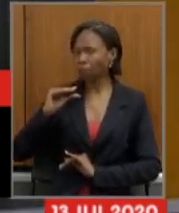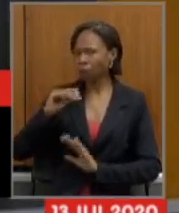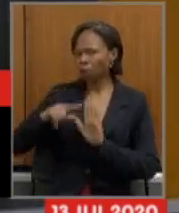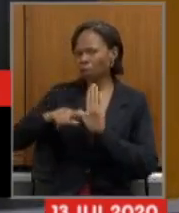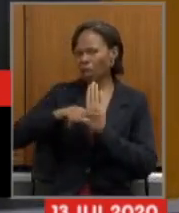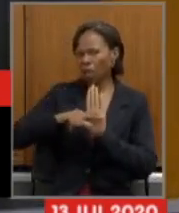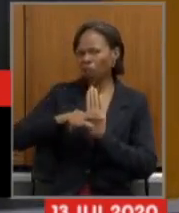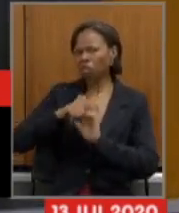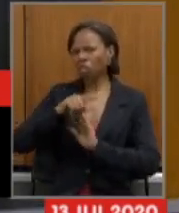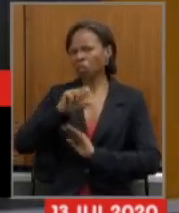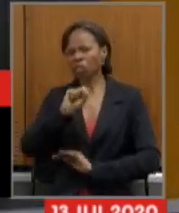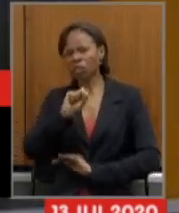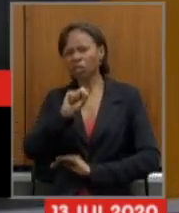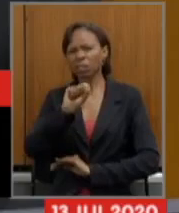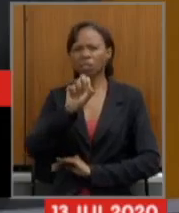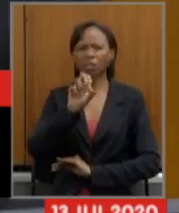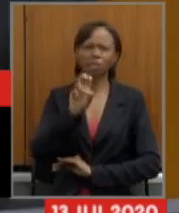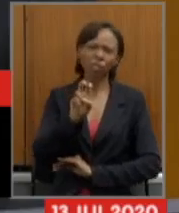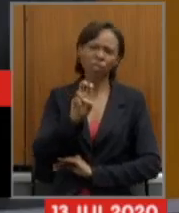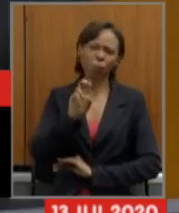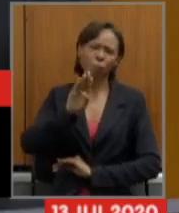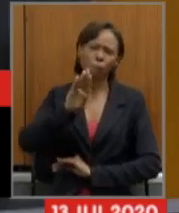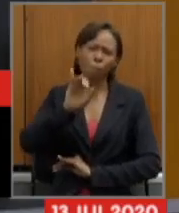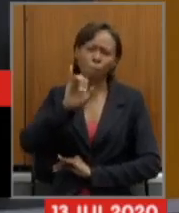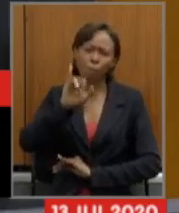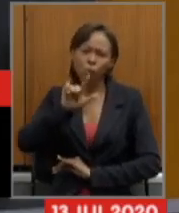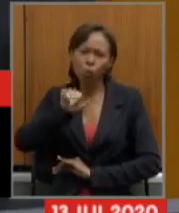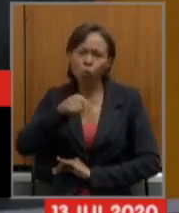85 bilhões.